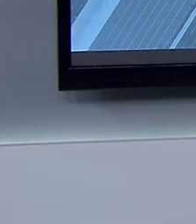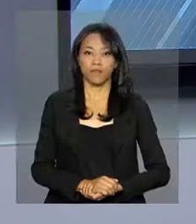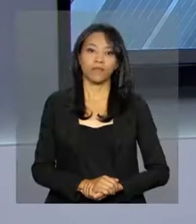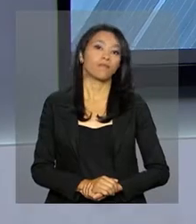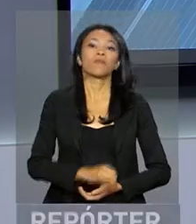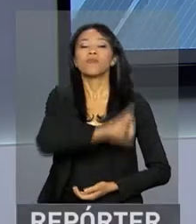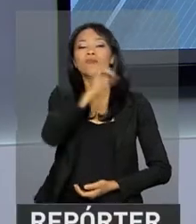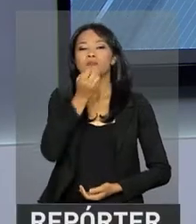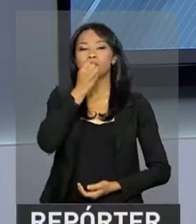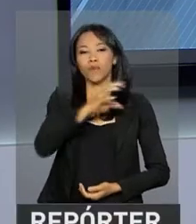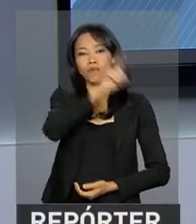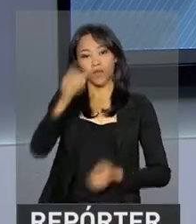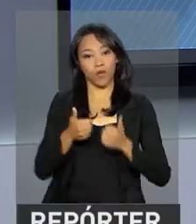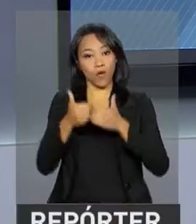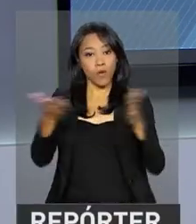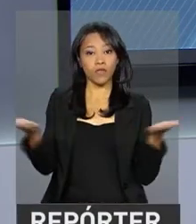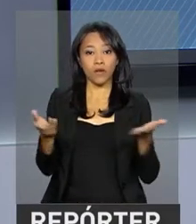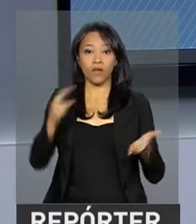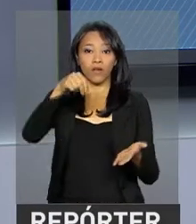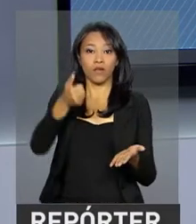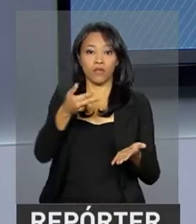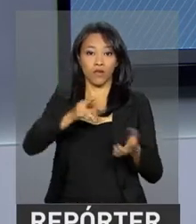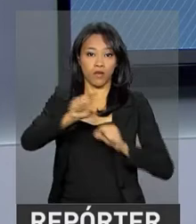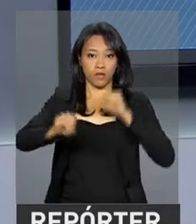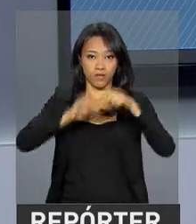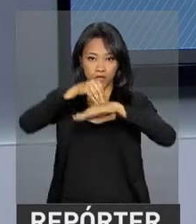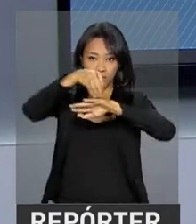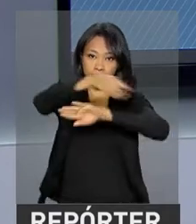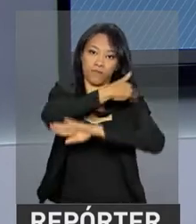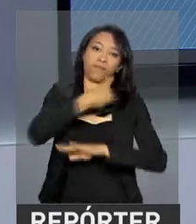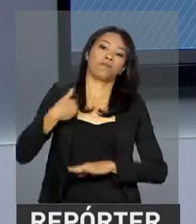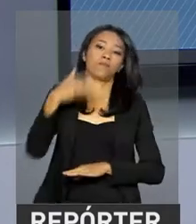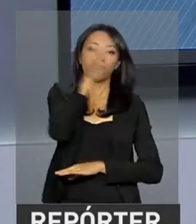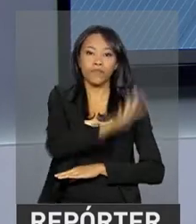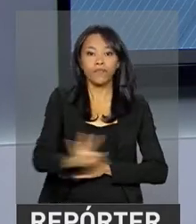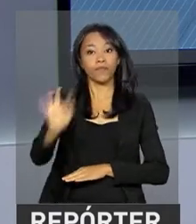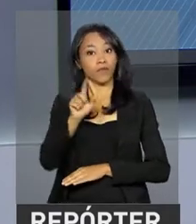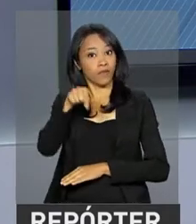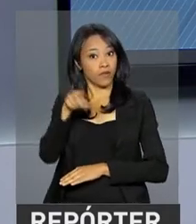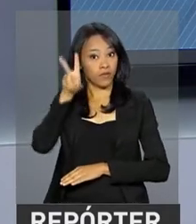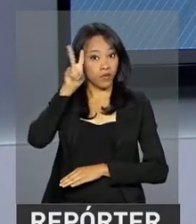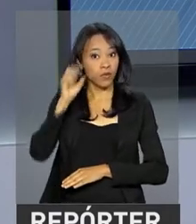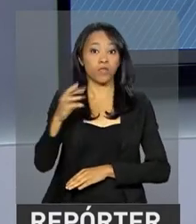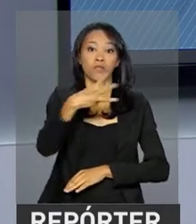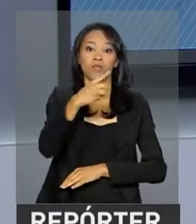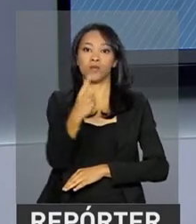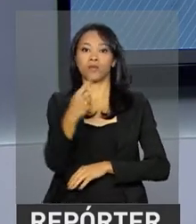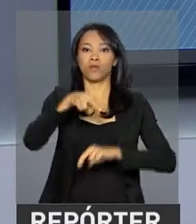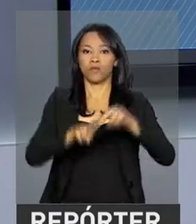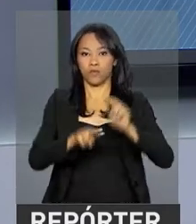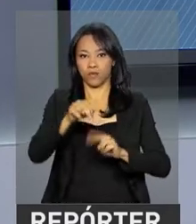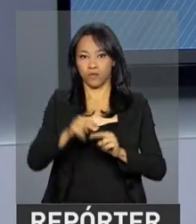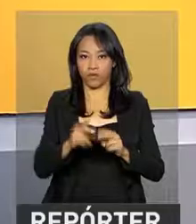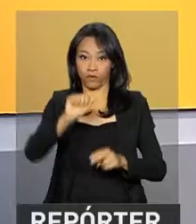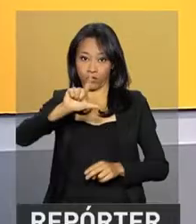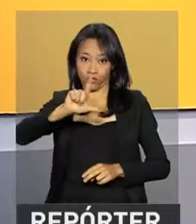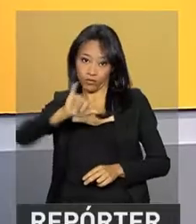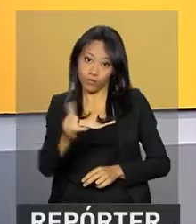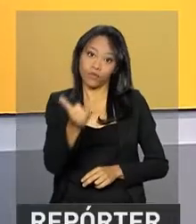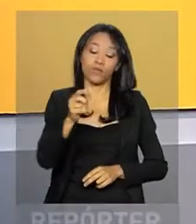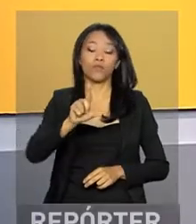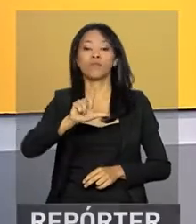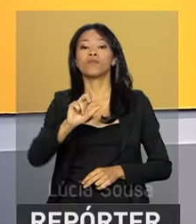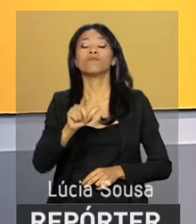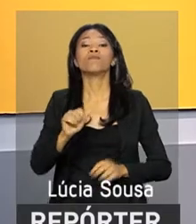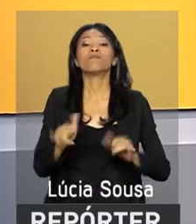Olá, bom dia. Começa agora o Repórter NBR com as notícias do Governo Federal desta segunda-feira, 31 de julho. O